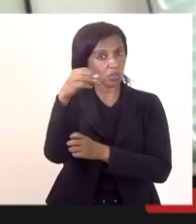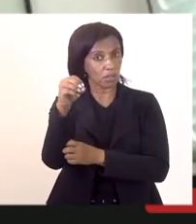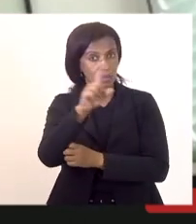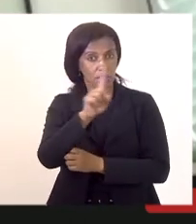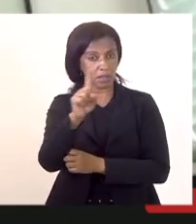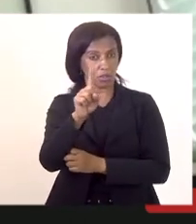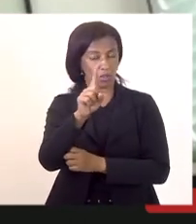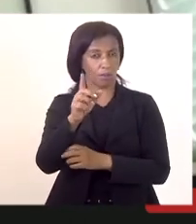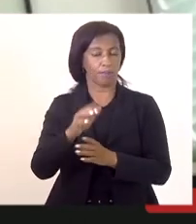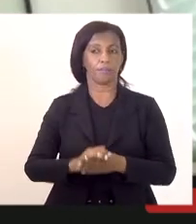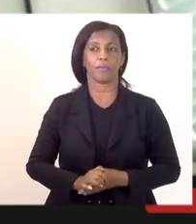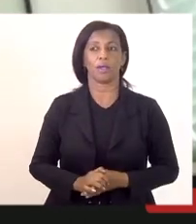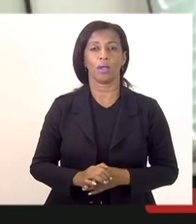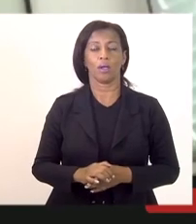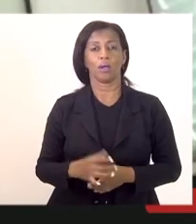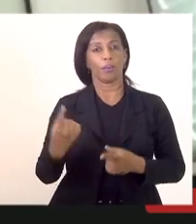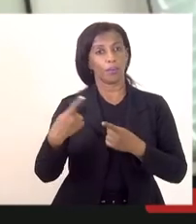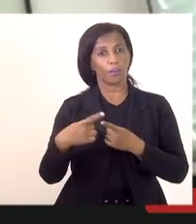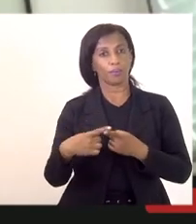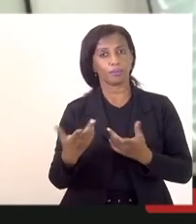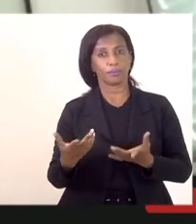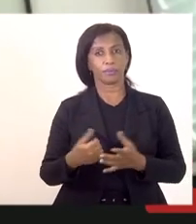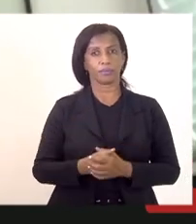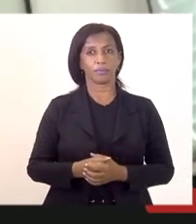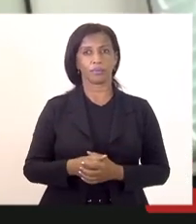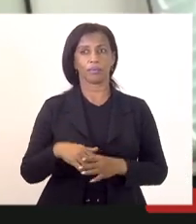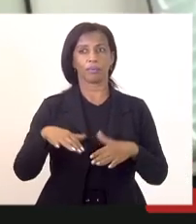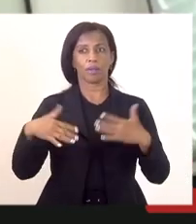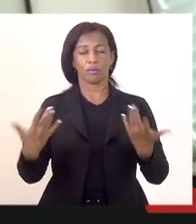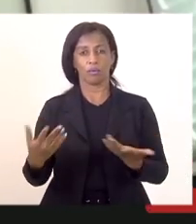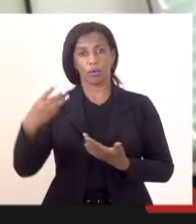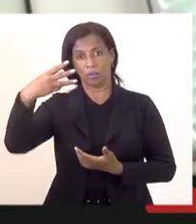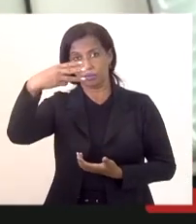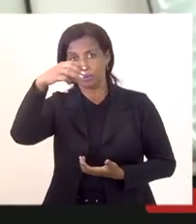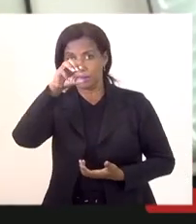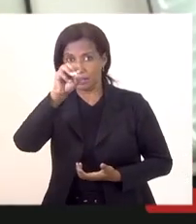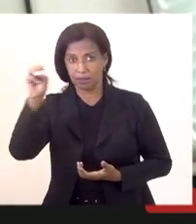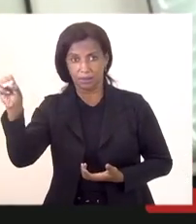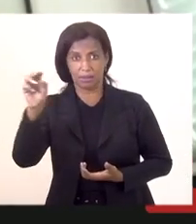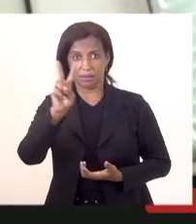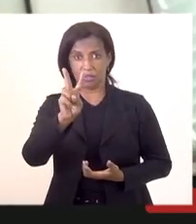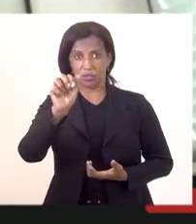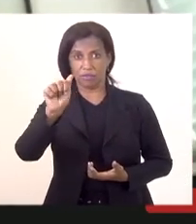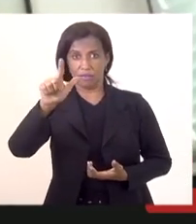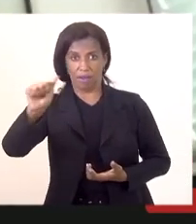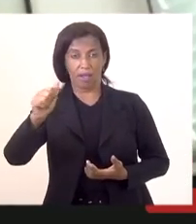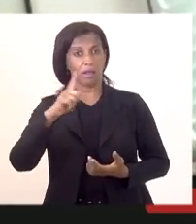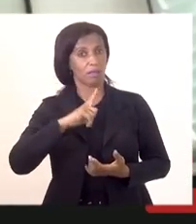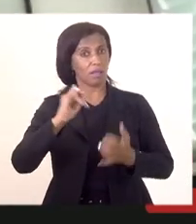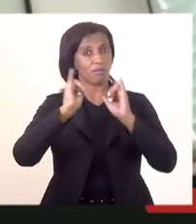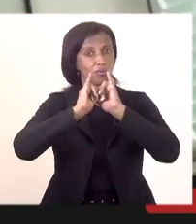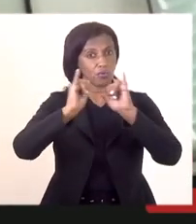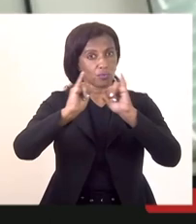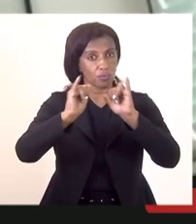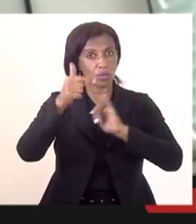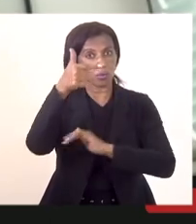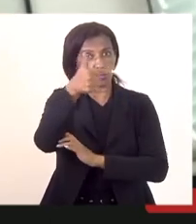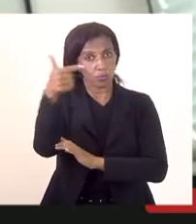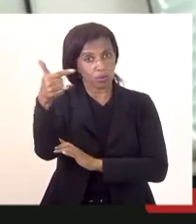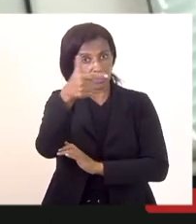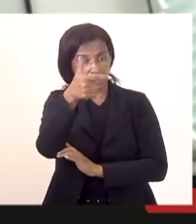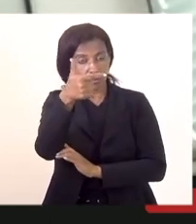desbloqueadas. Portanto, foram desbloqueadas 300 vagas, houve a divulgação de 220